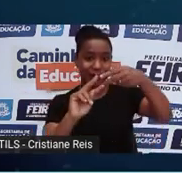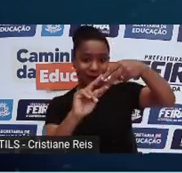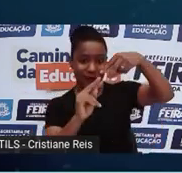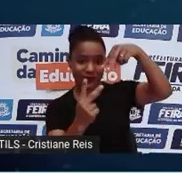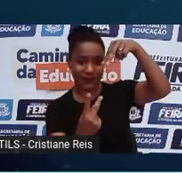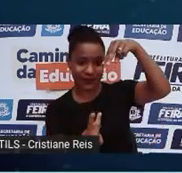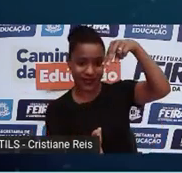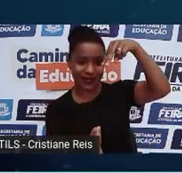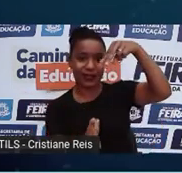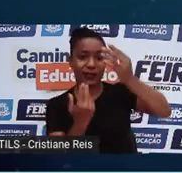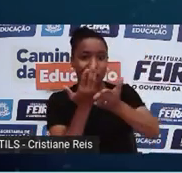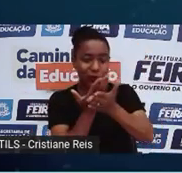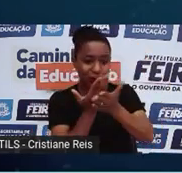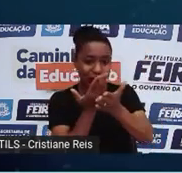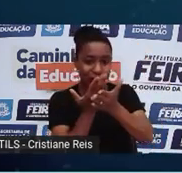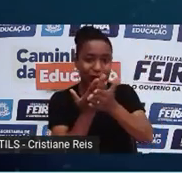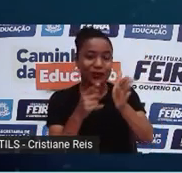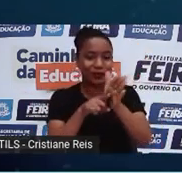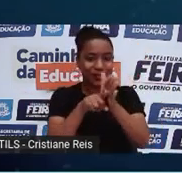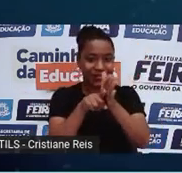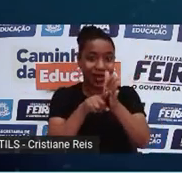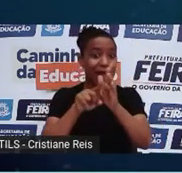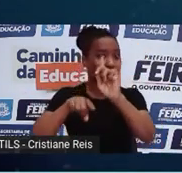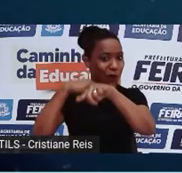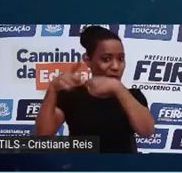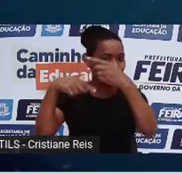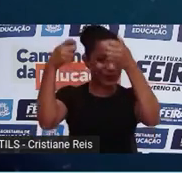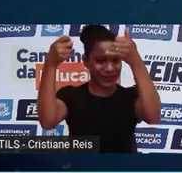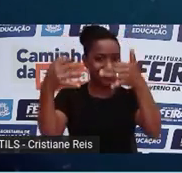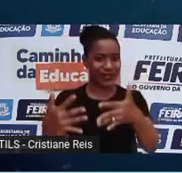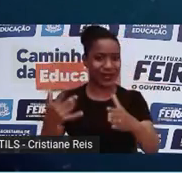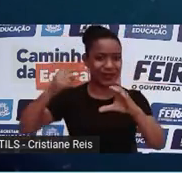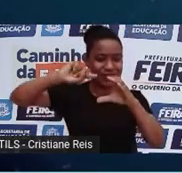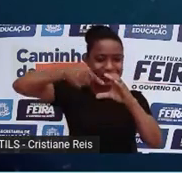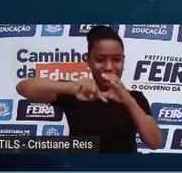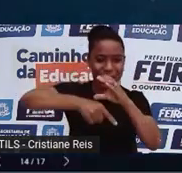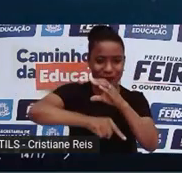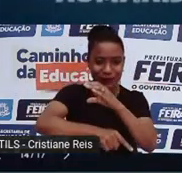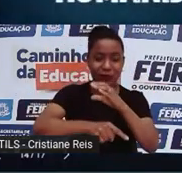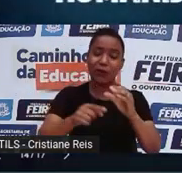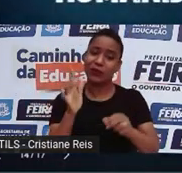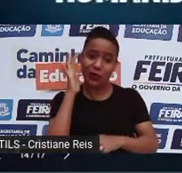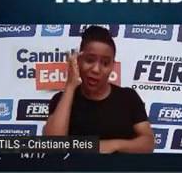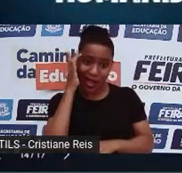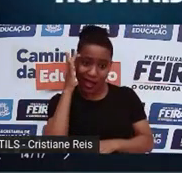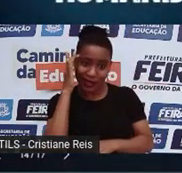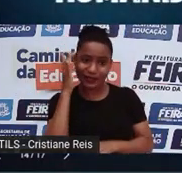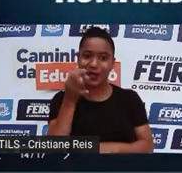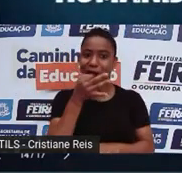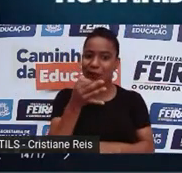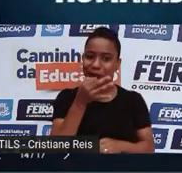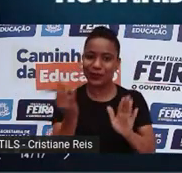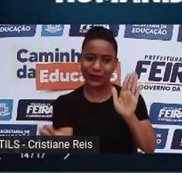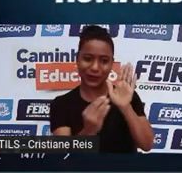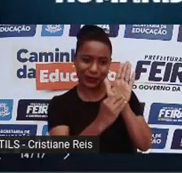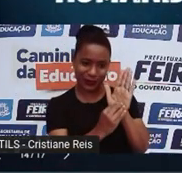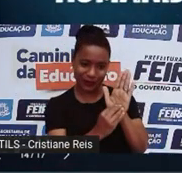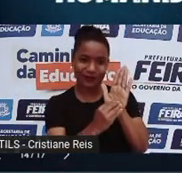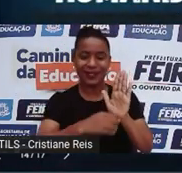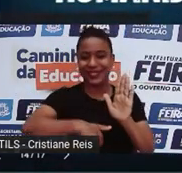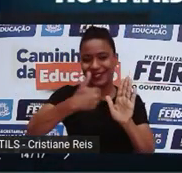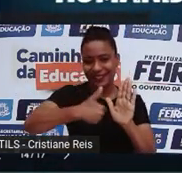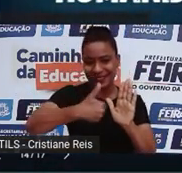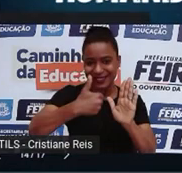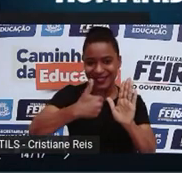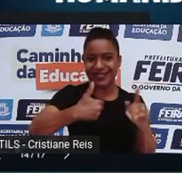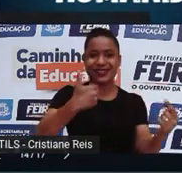-Cas9. Mas isso fica para um outro vídeo. Bom, galera, é isso. Deixa aqui sua opinião sobre o assunto. E claro, curte o vídeo se você gostou. E